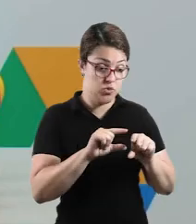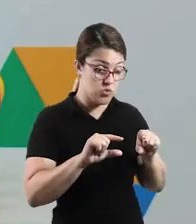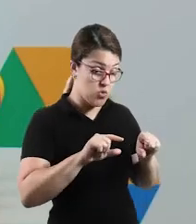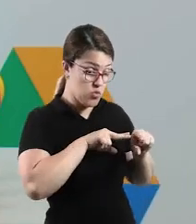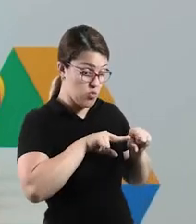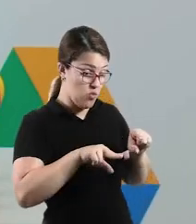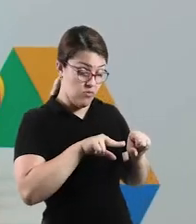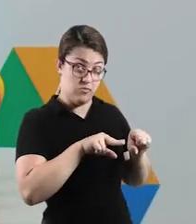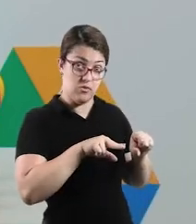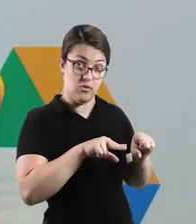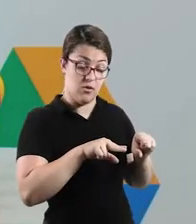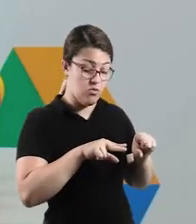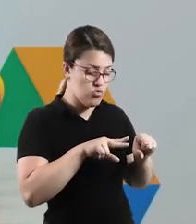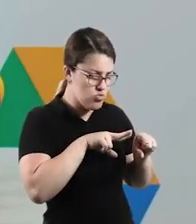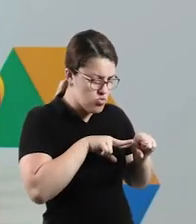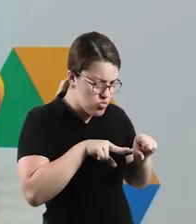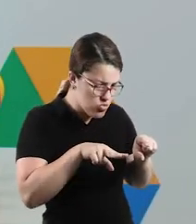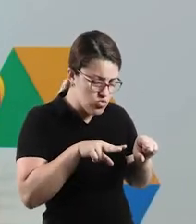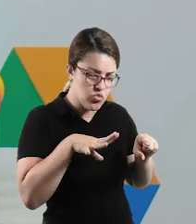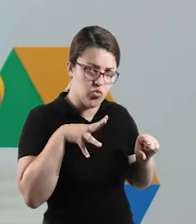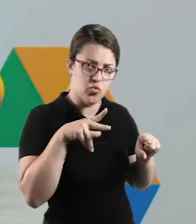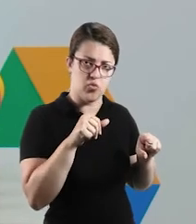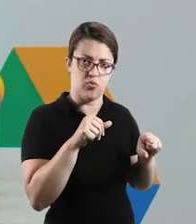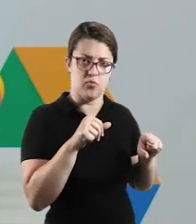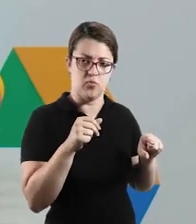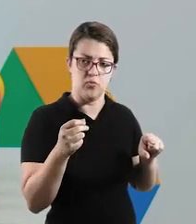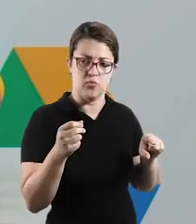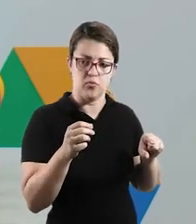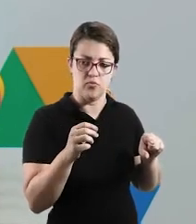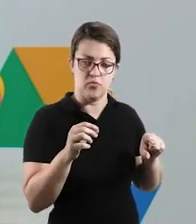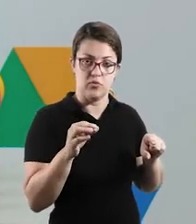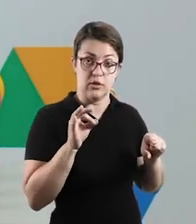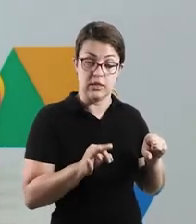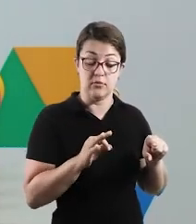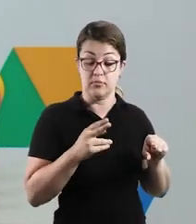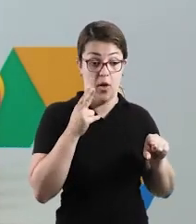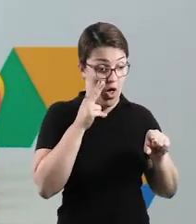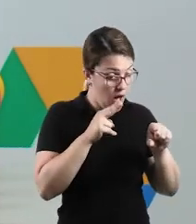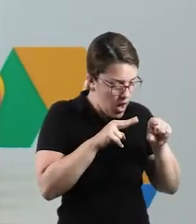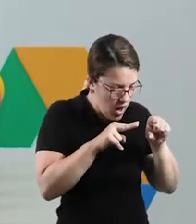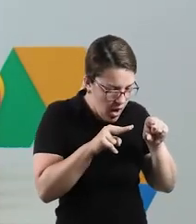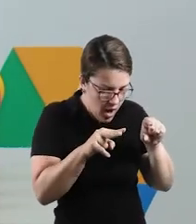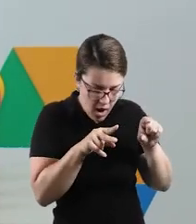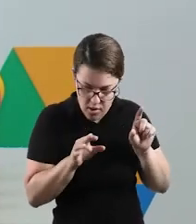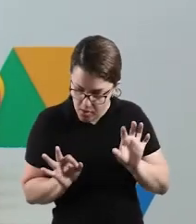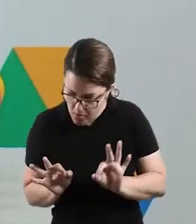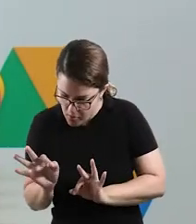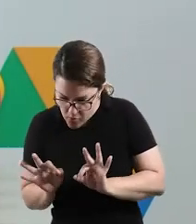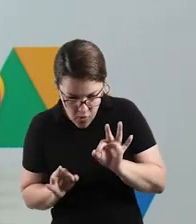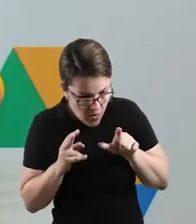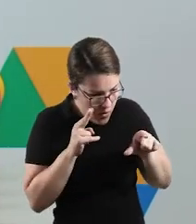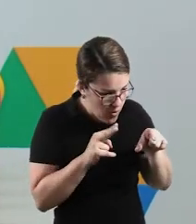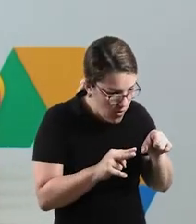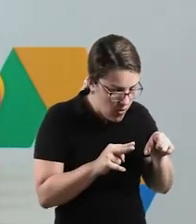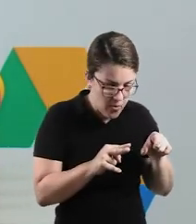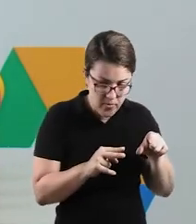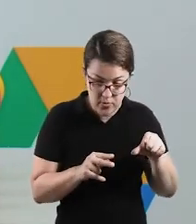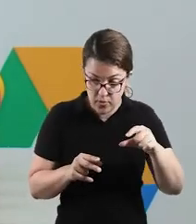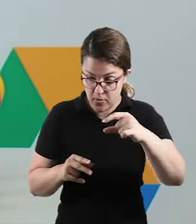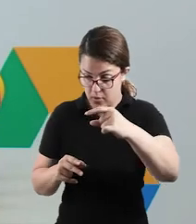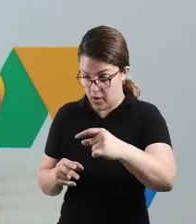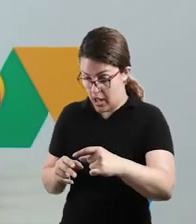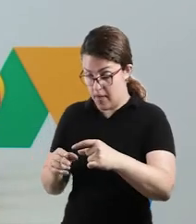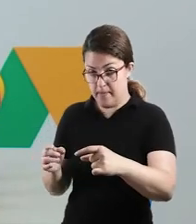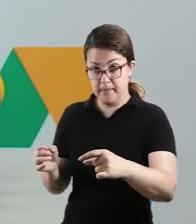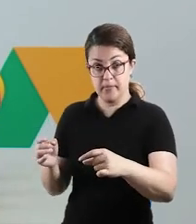ter o crachá com os nomes também já feitos completos, tá bom? Depois que a criança separar por formatos, vocês podem colocar o